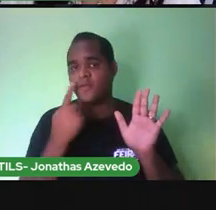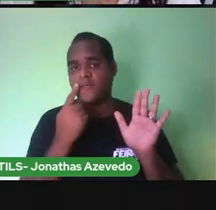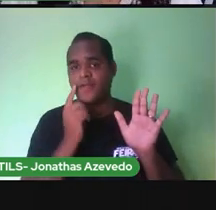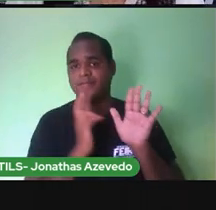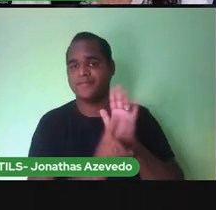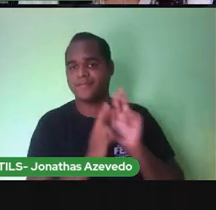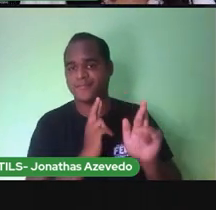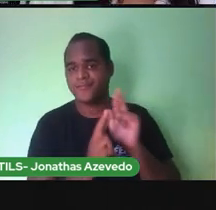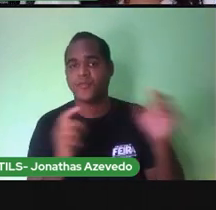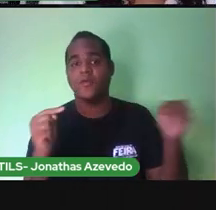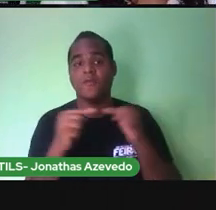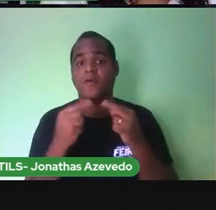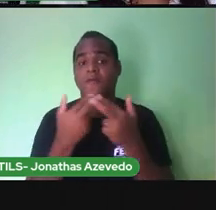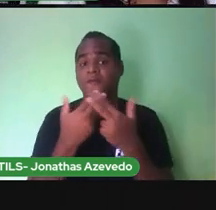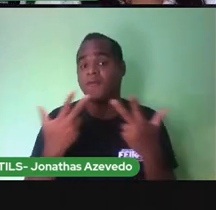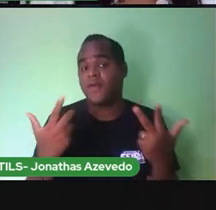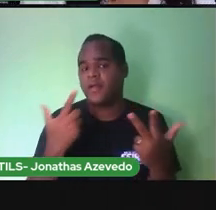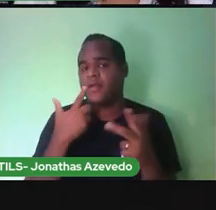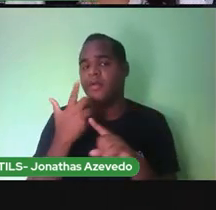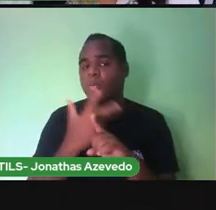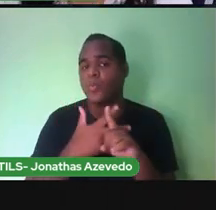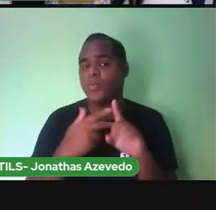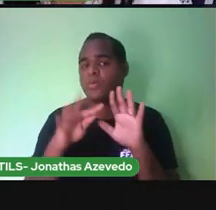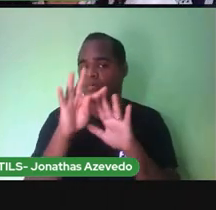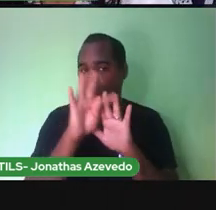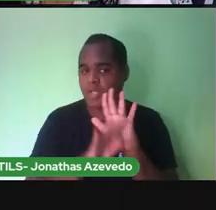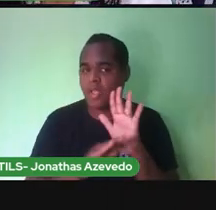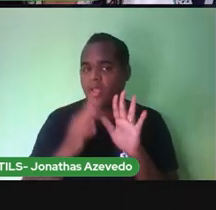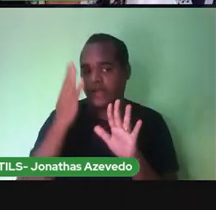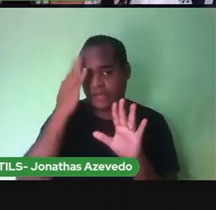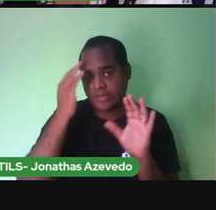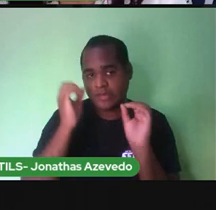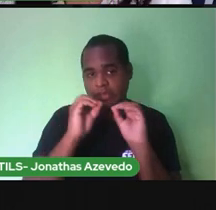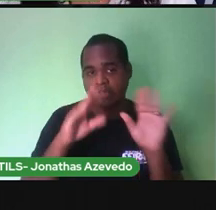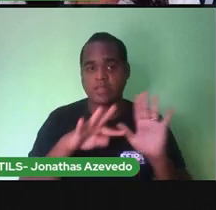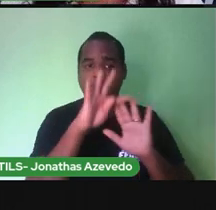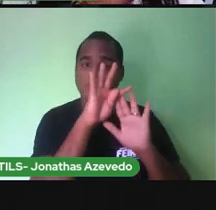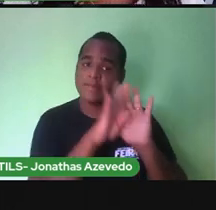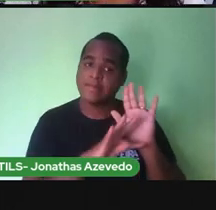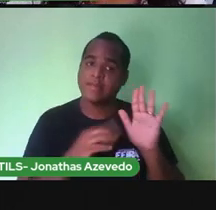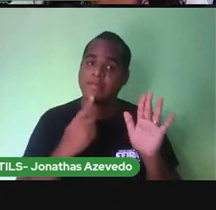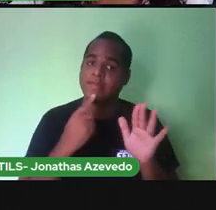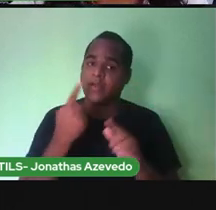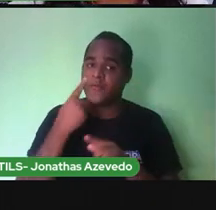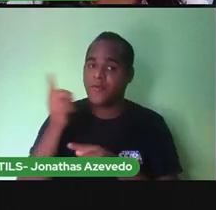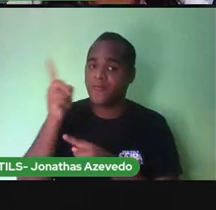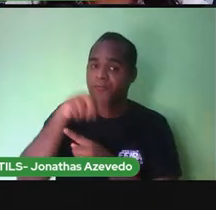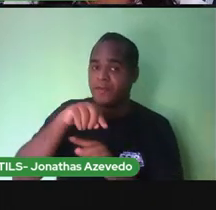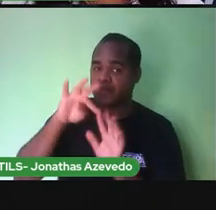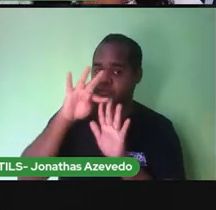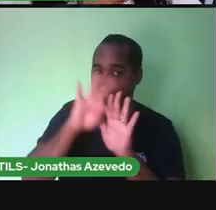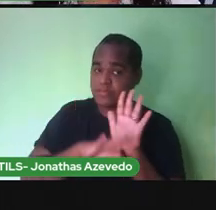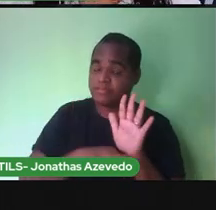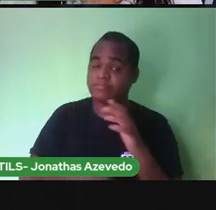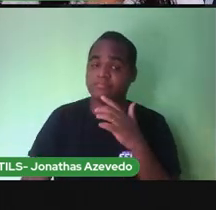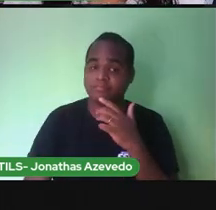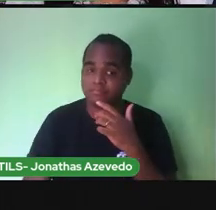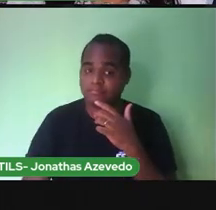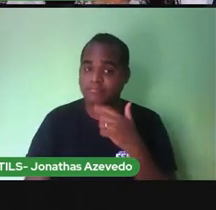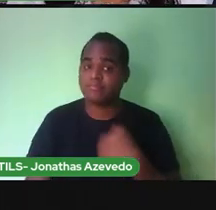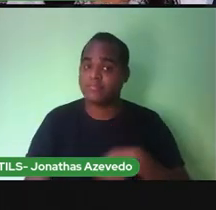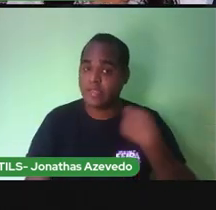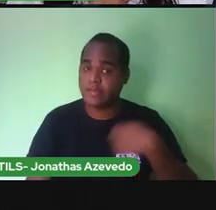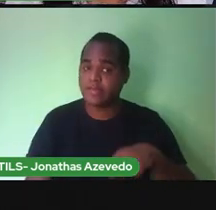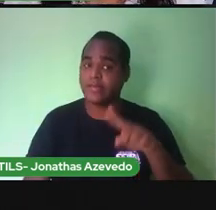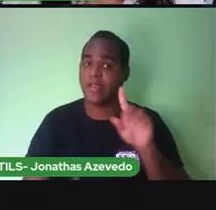que tiver Procure no texto Entendendo o texto Retorne no texto As